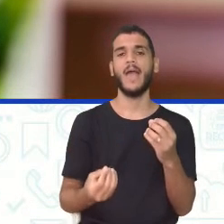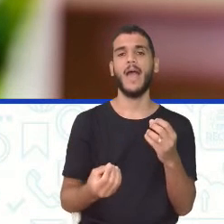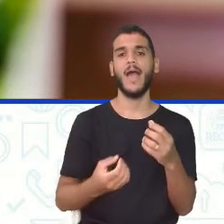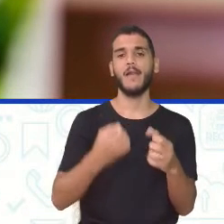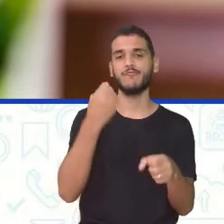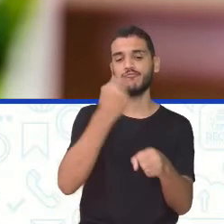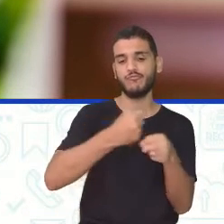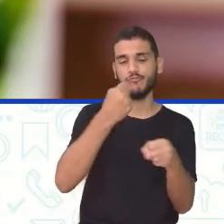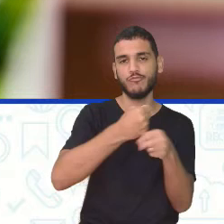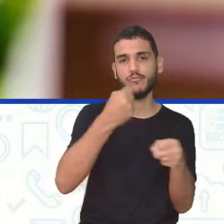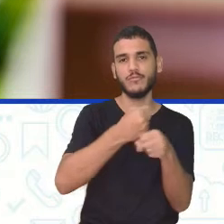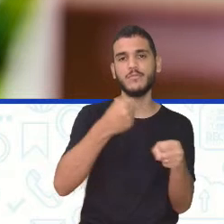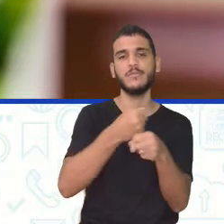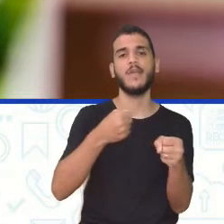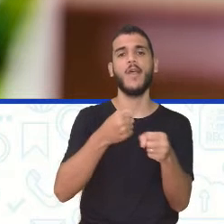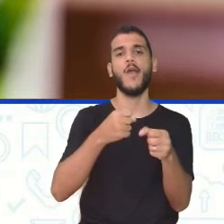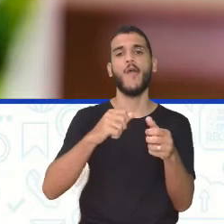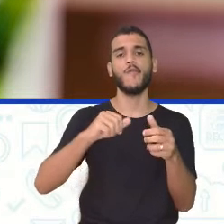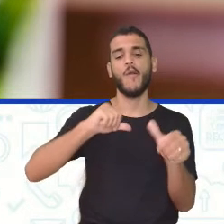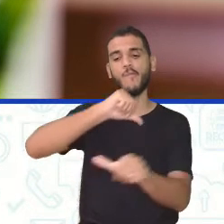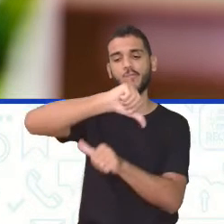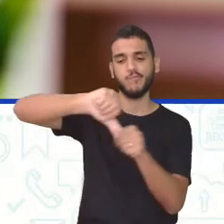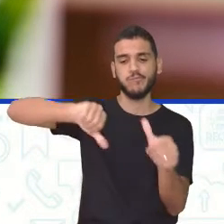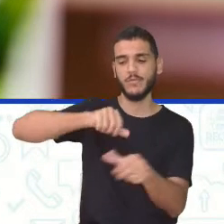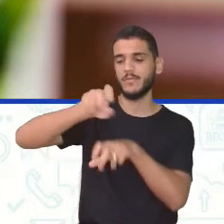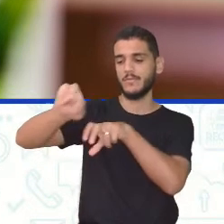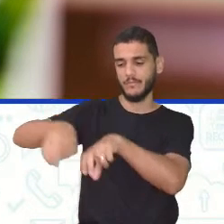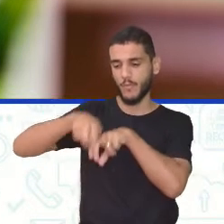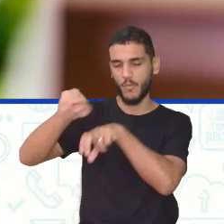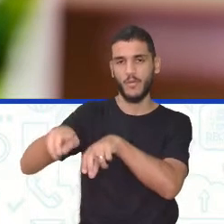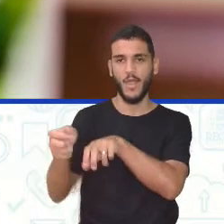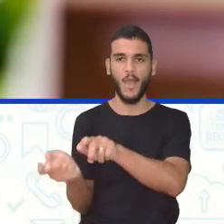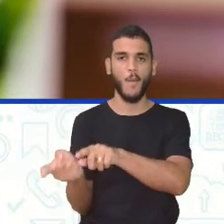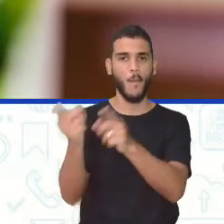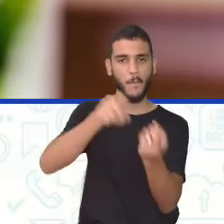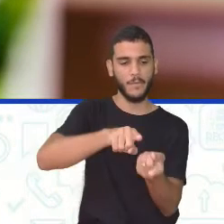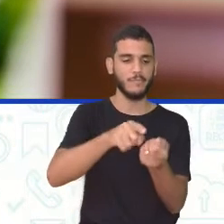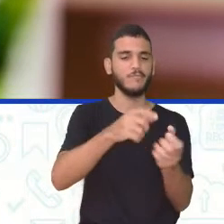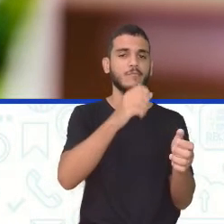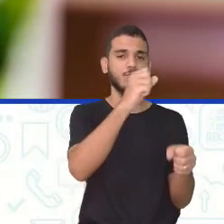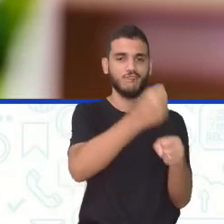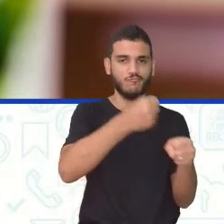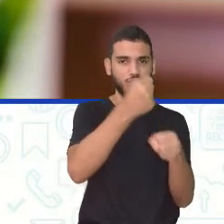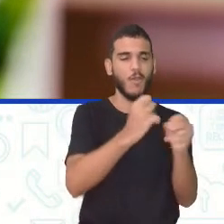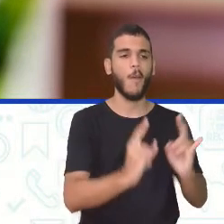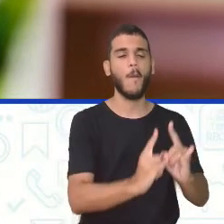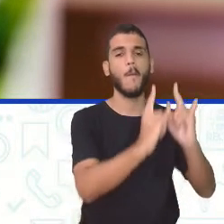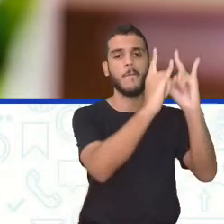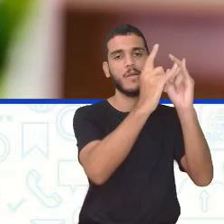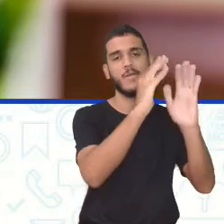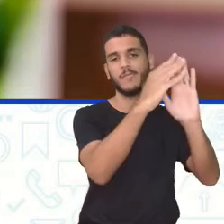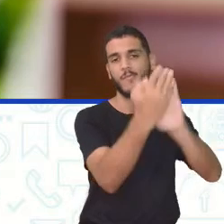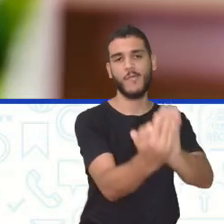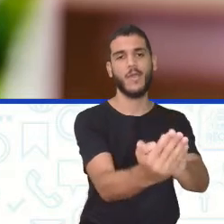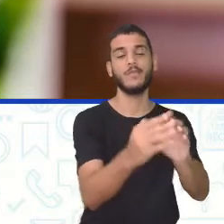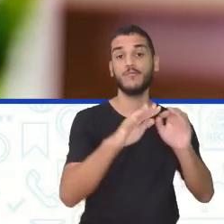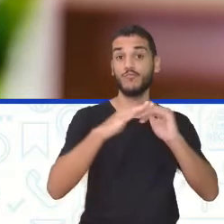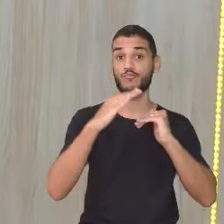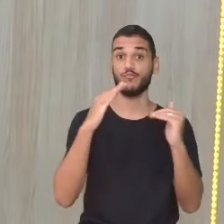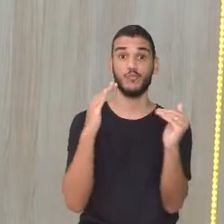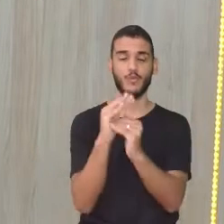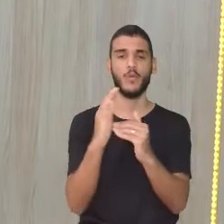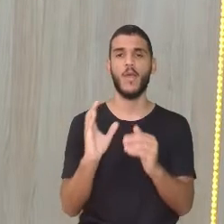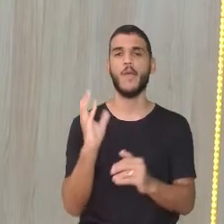A gente sabe bem, né? Que em cada país já acontece desigualmente esse crescimento da população. E,